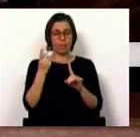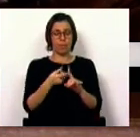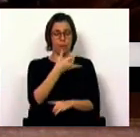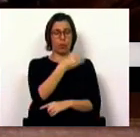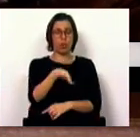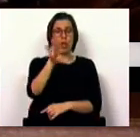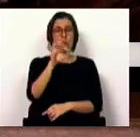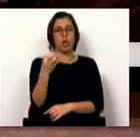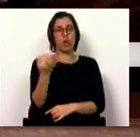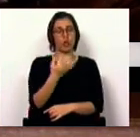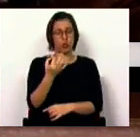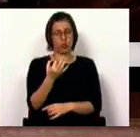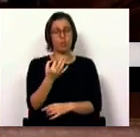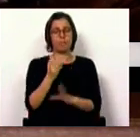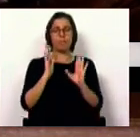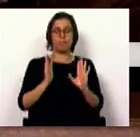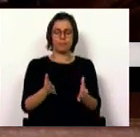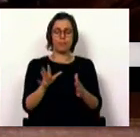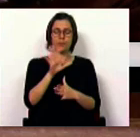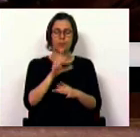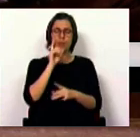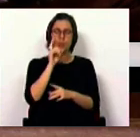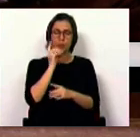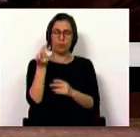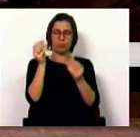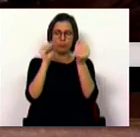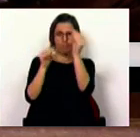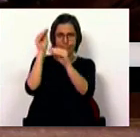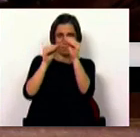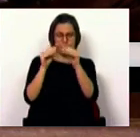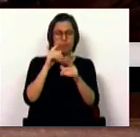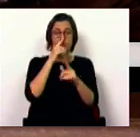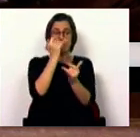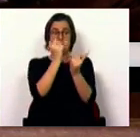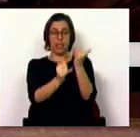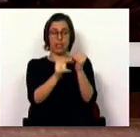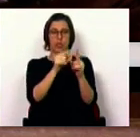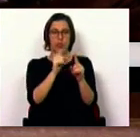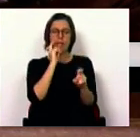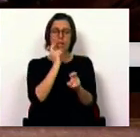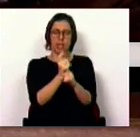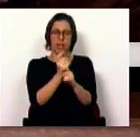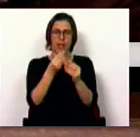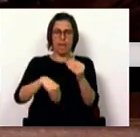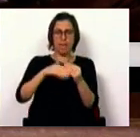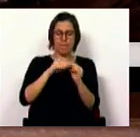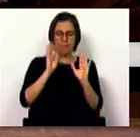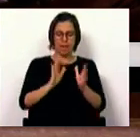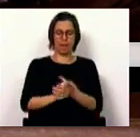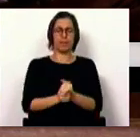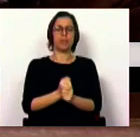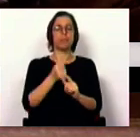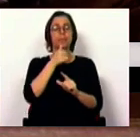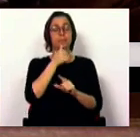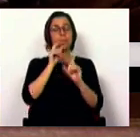2018, justificaram mecanismos de segurança de risco de exigência acrescida. É